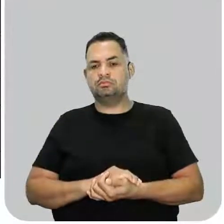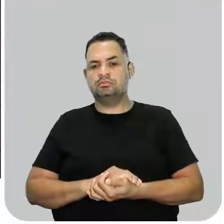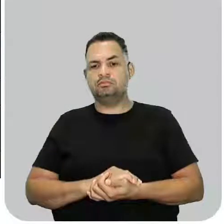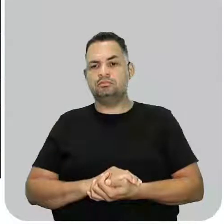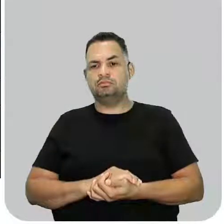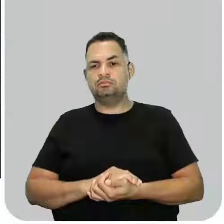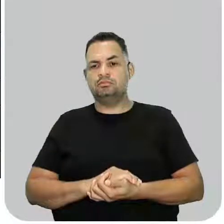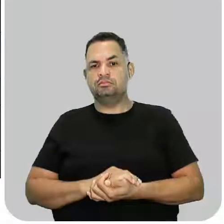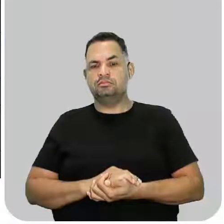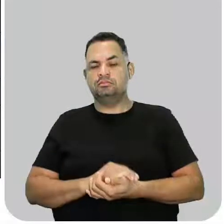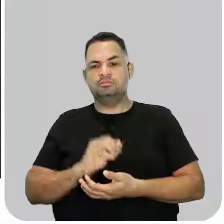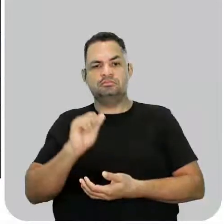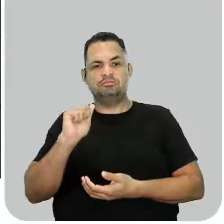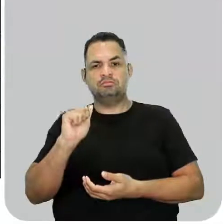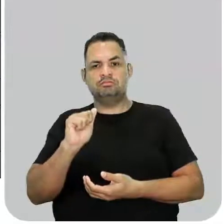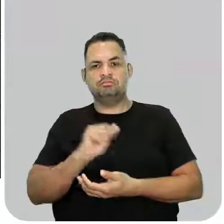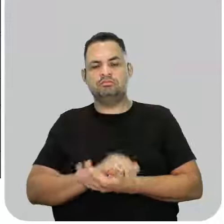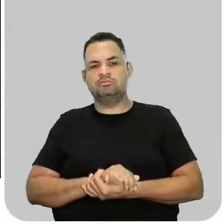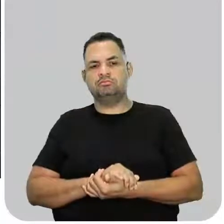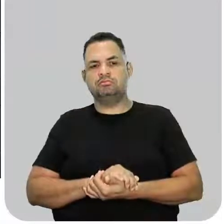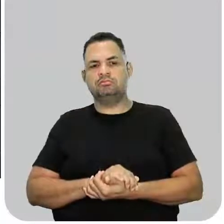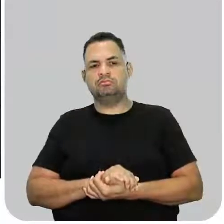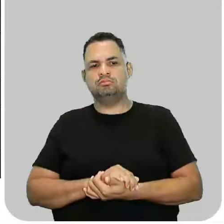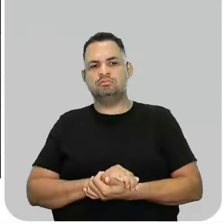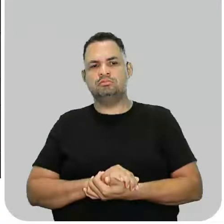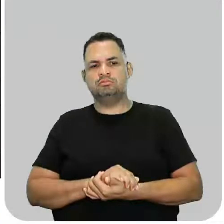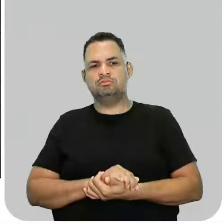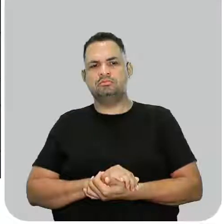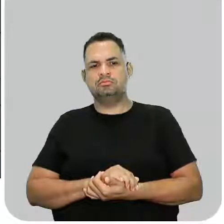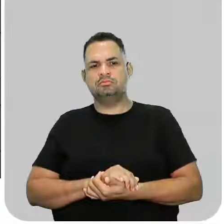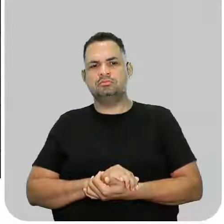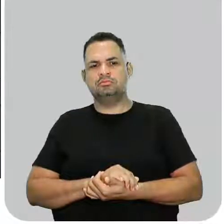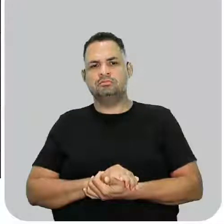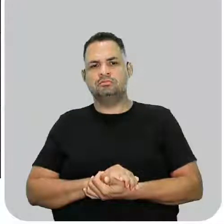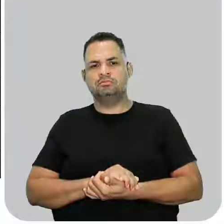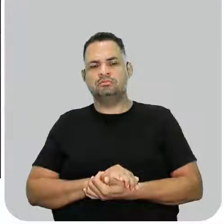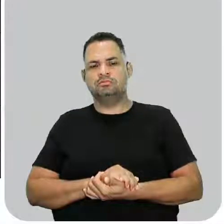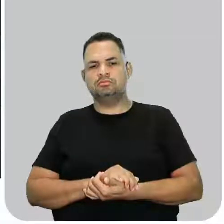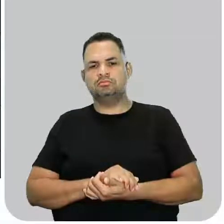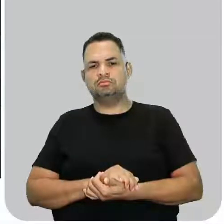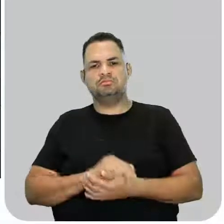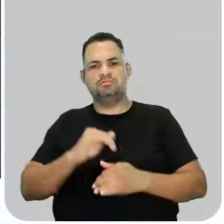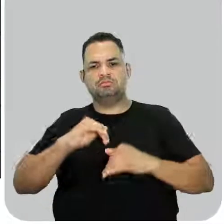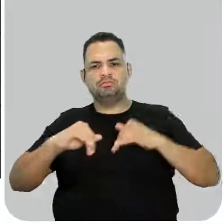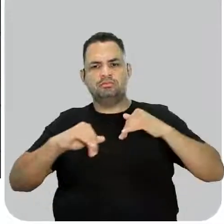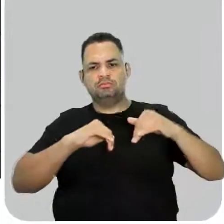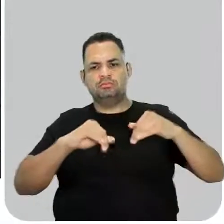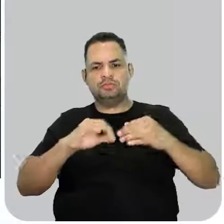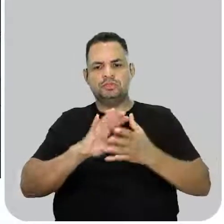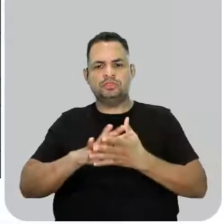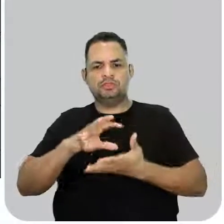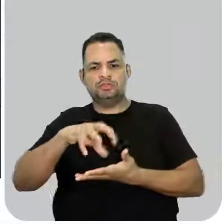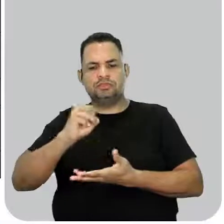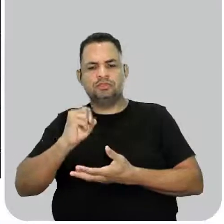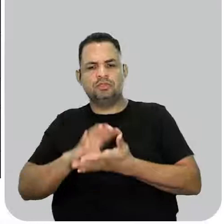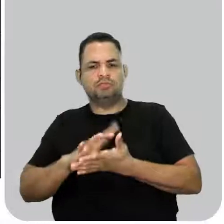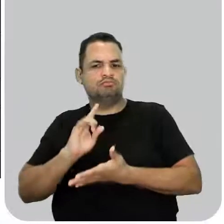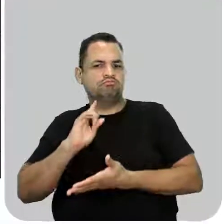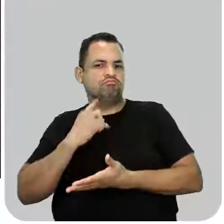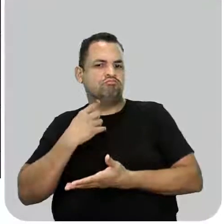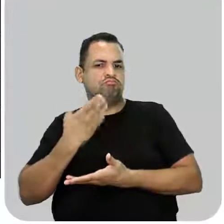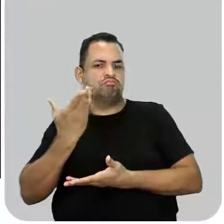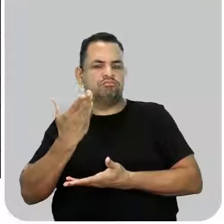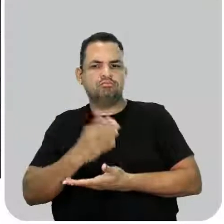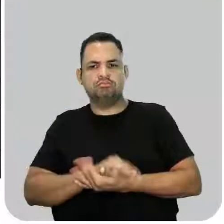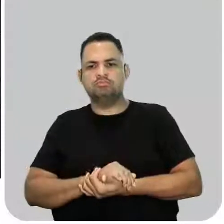na letra A não teve, na letra A não, perdão. Aqui na separação de grão não teve, ele só tirou a sujeira mais grossa e